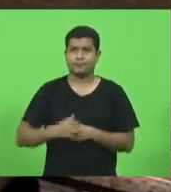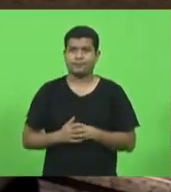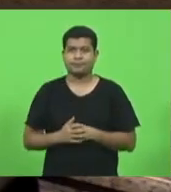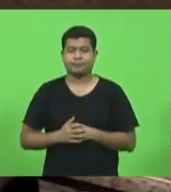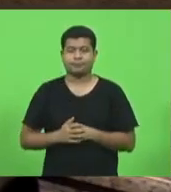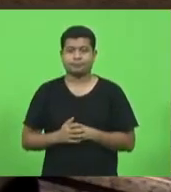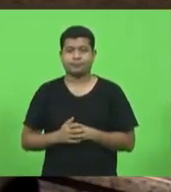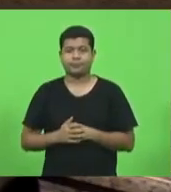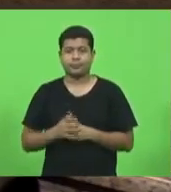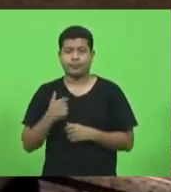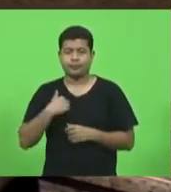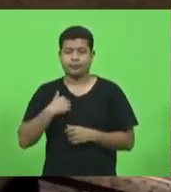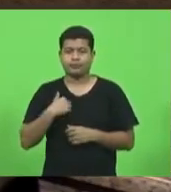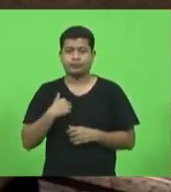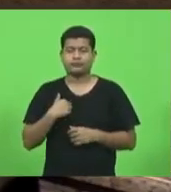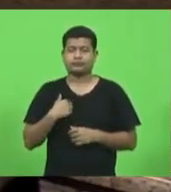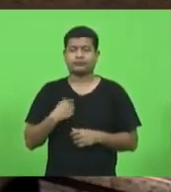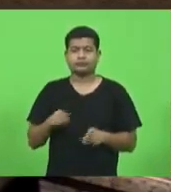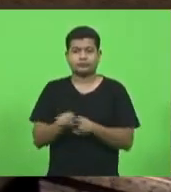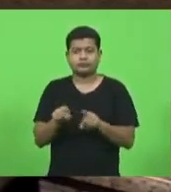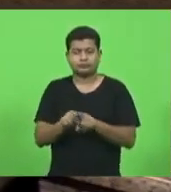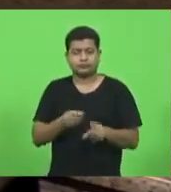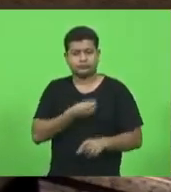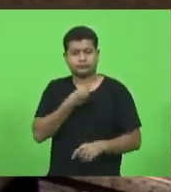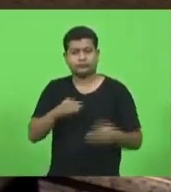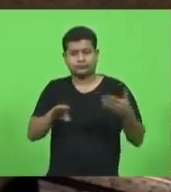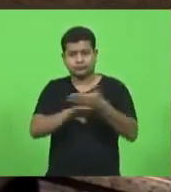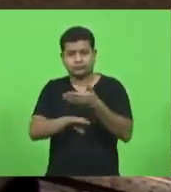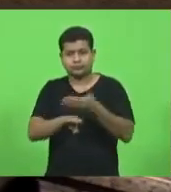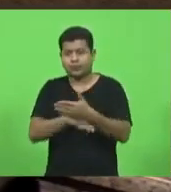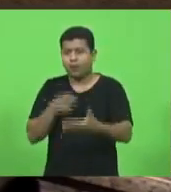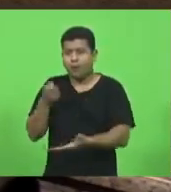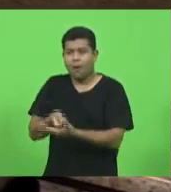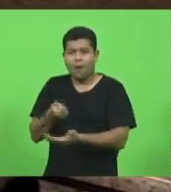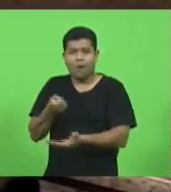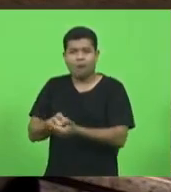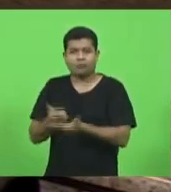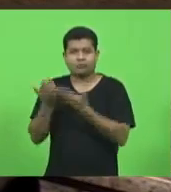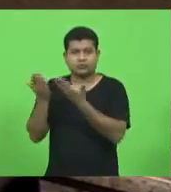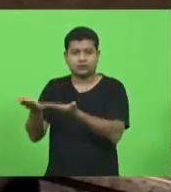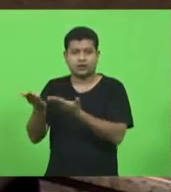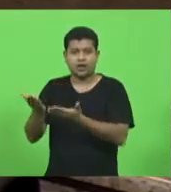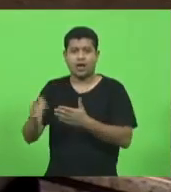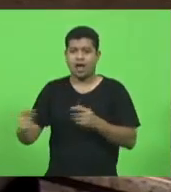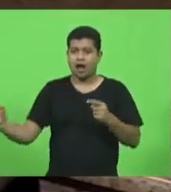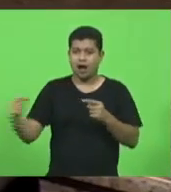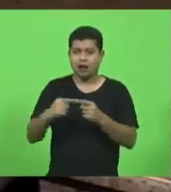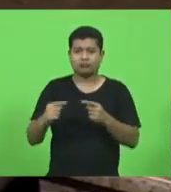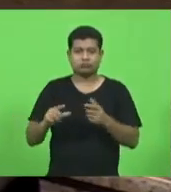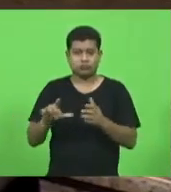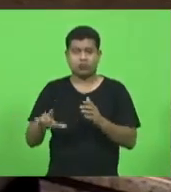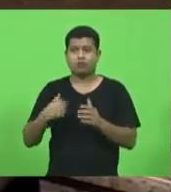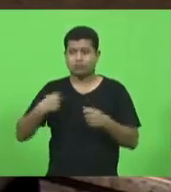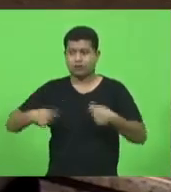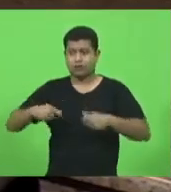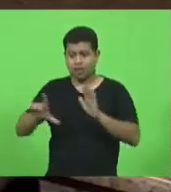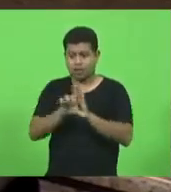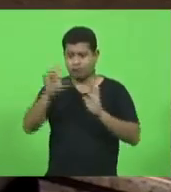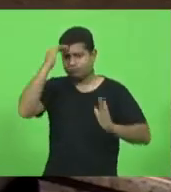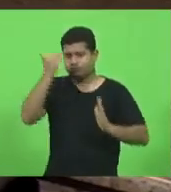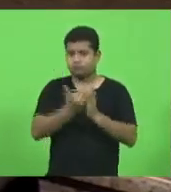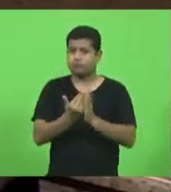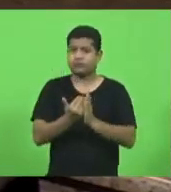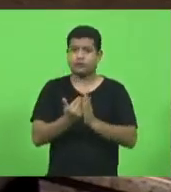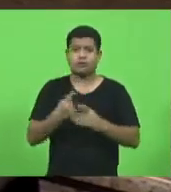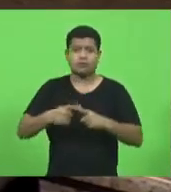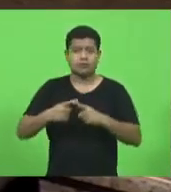ao qual eu estive também presente, cobrando ele a aplicação desta lei, porque existe, deputado Kennedy Nunes,